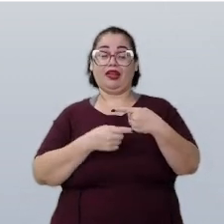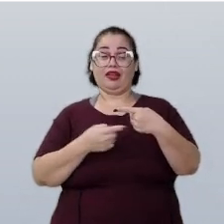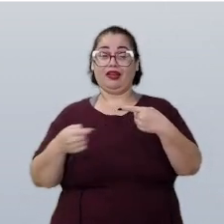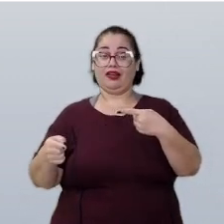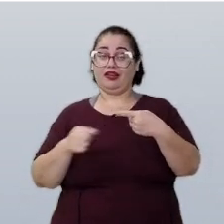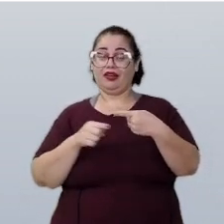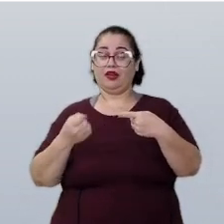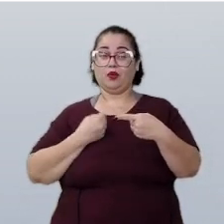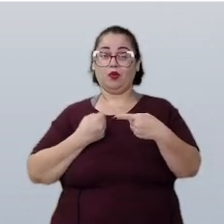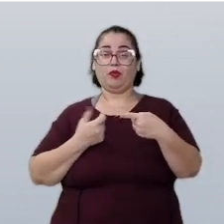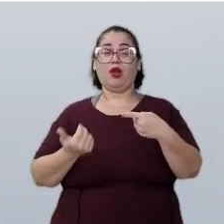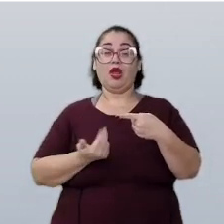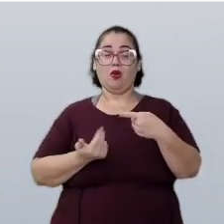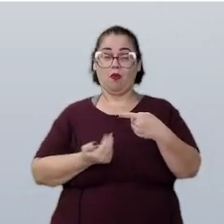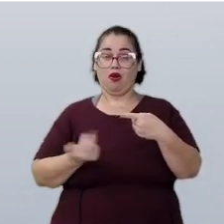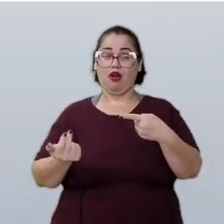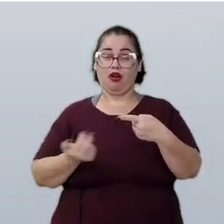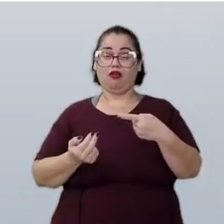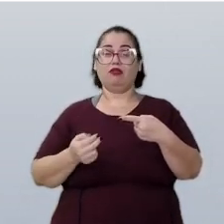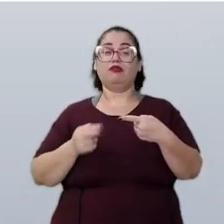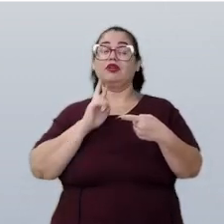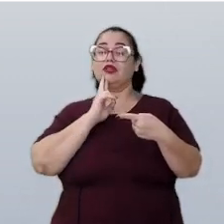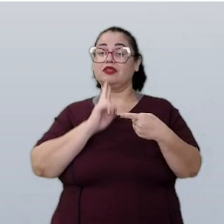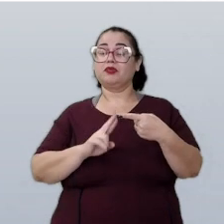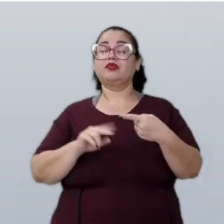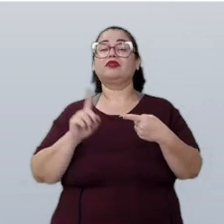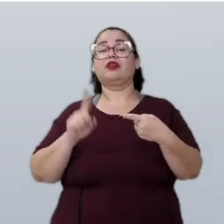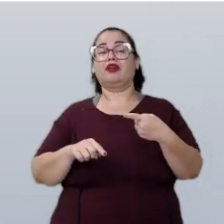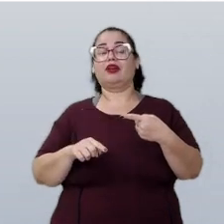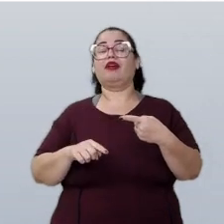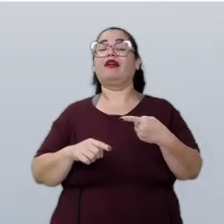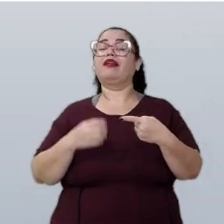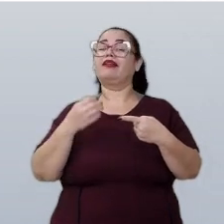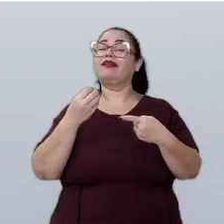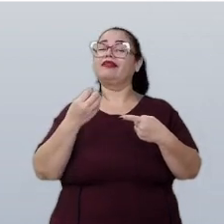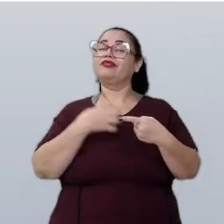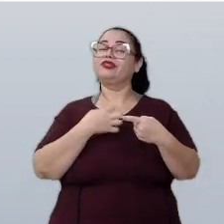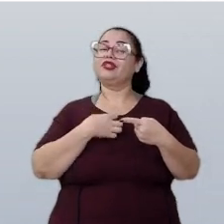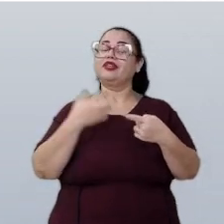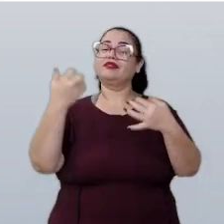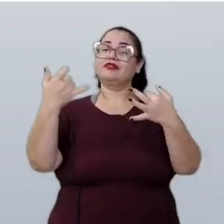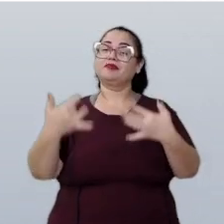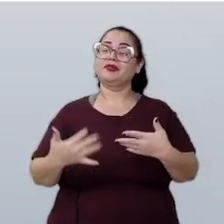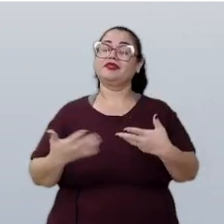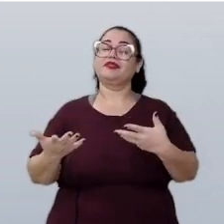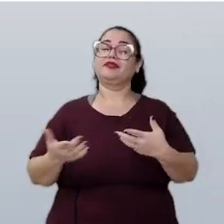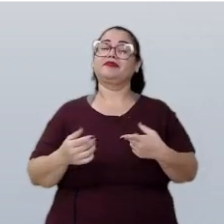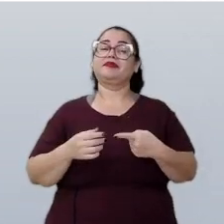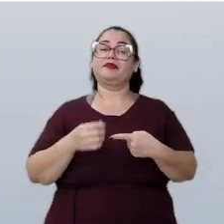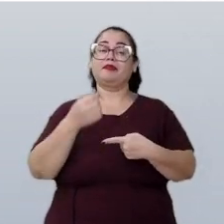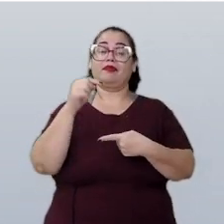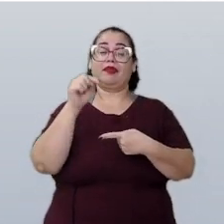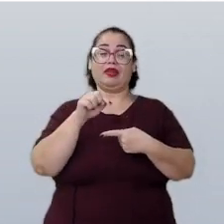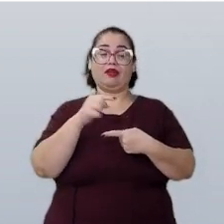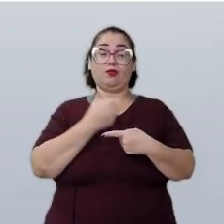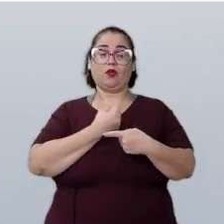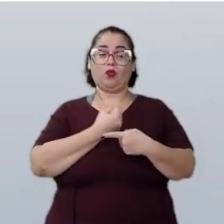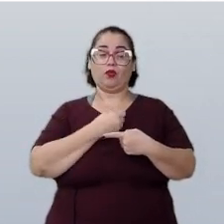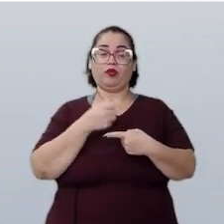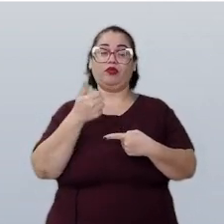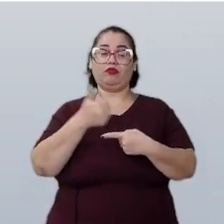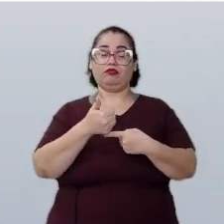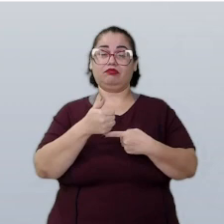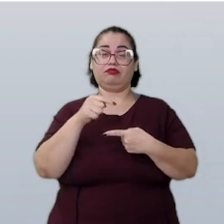igual, o resultado será composto da seguinte maneira. O numerador